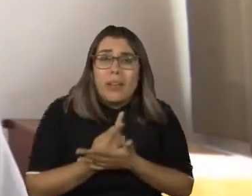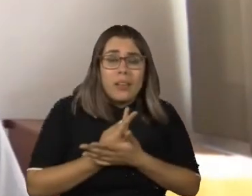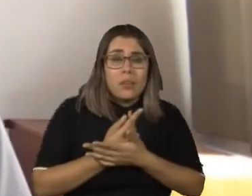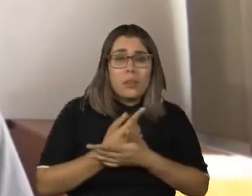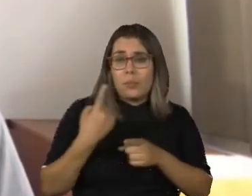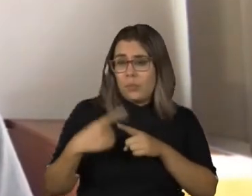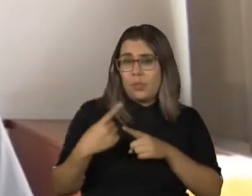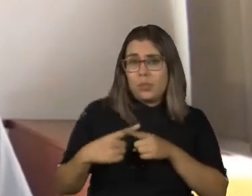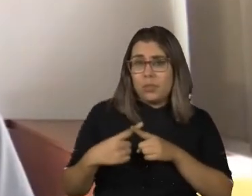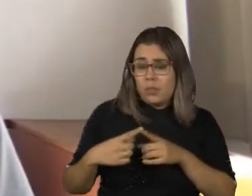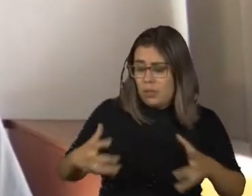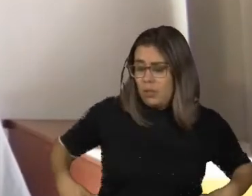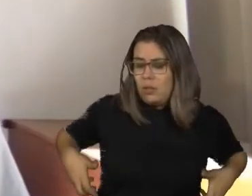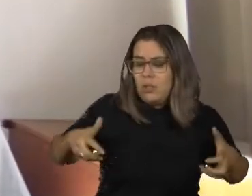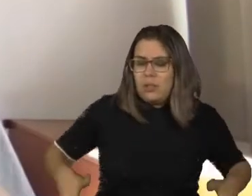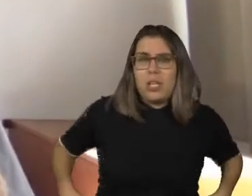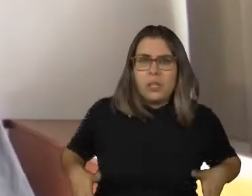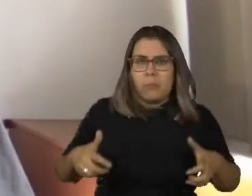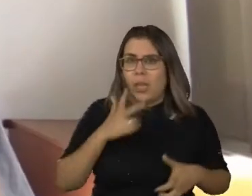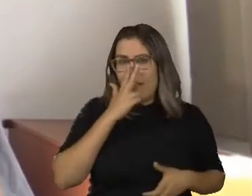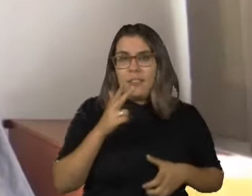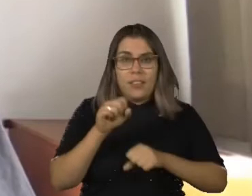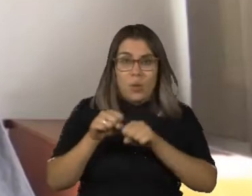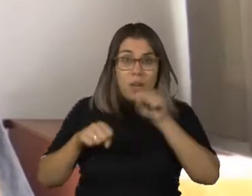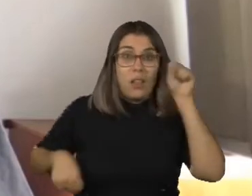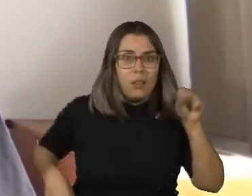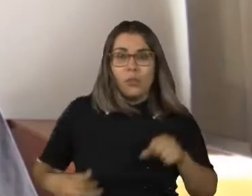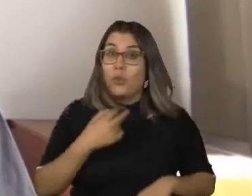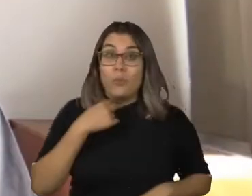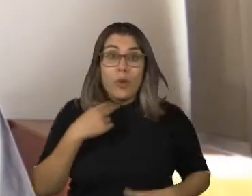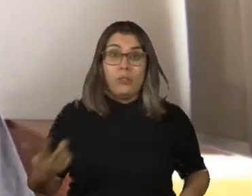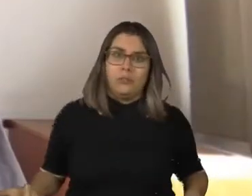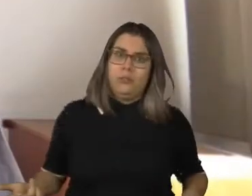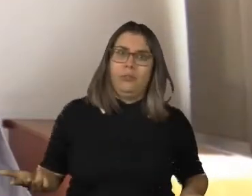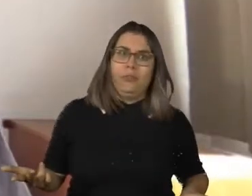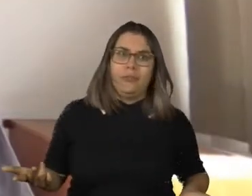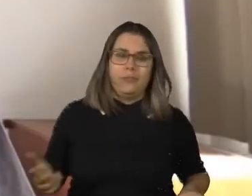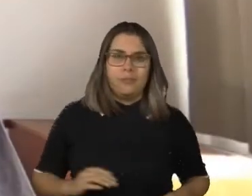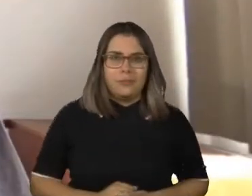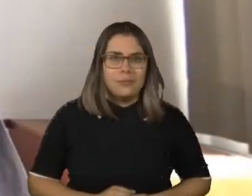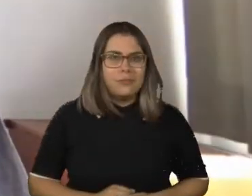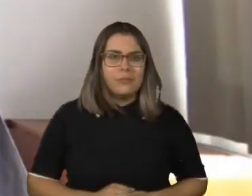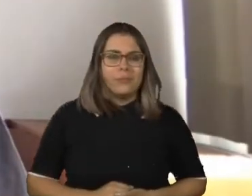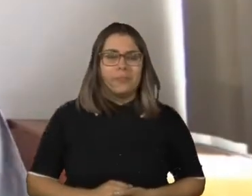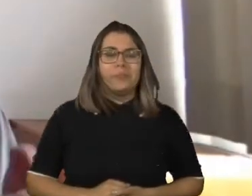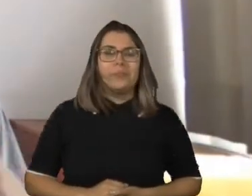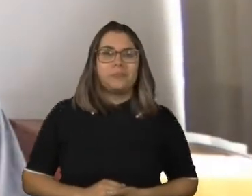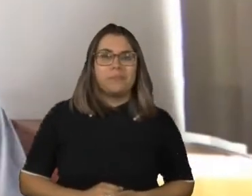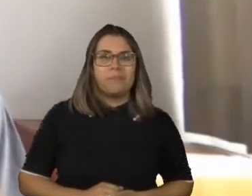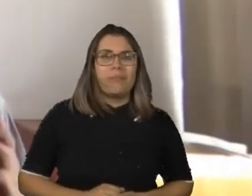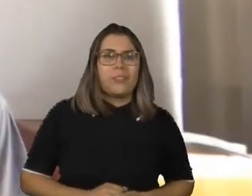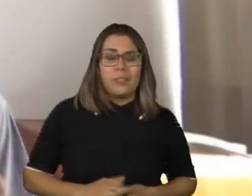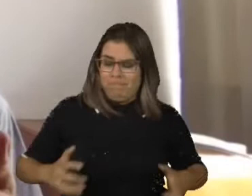incapacidade e o heroísmo que nem o direito de ser ladrão a gente tem. E, bom, a gente